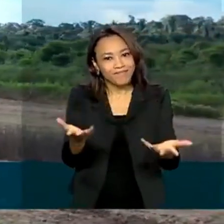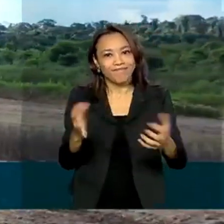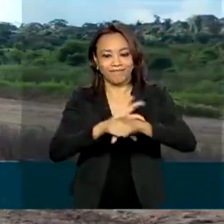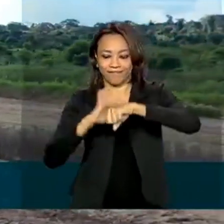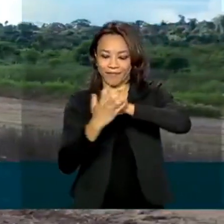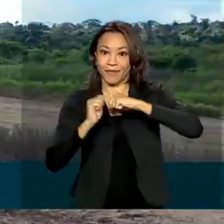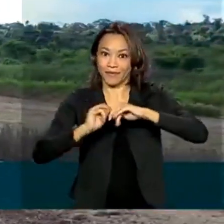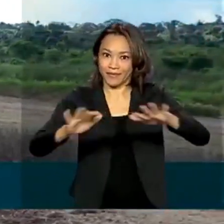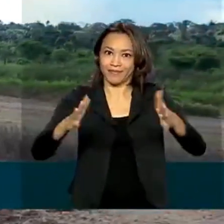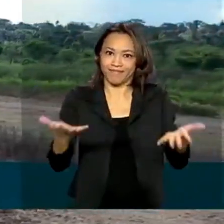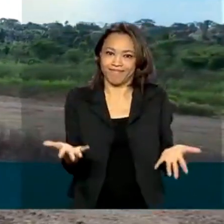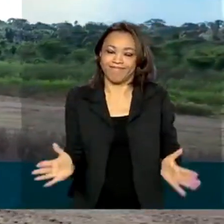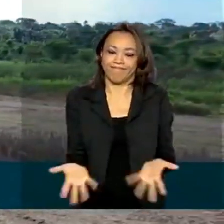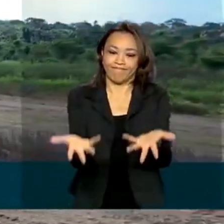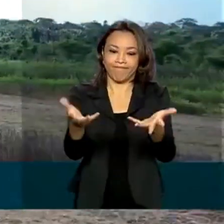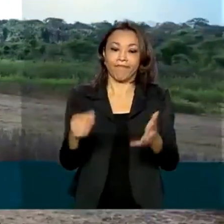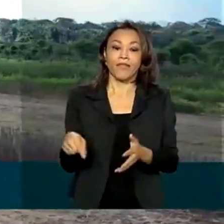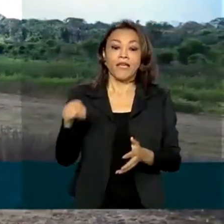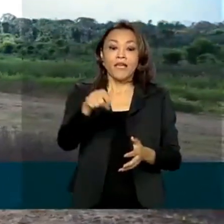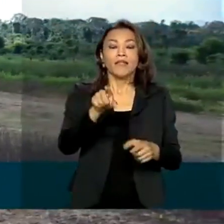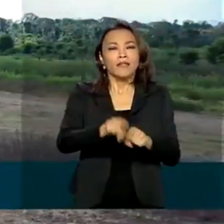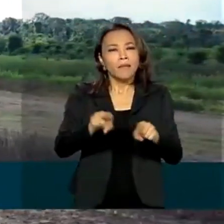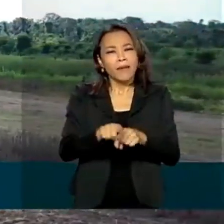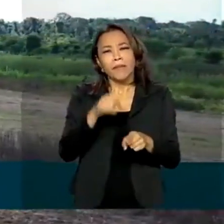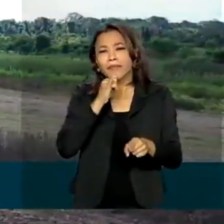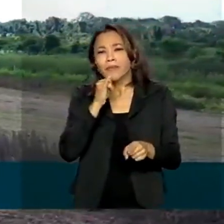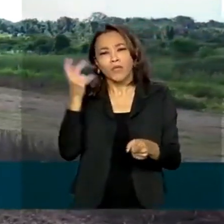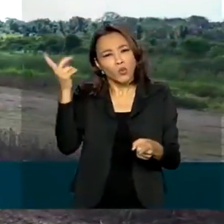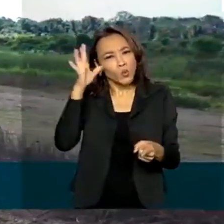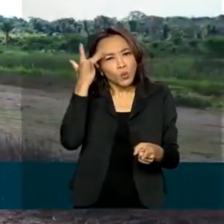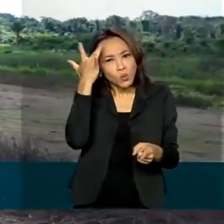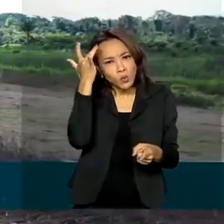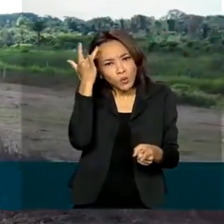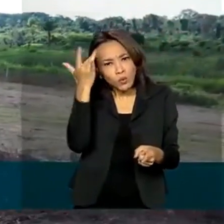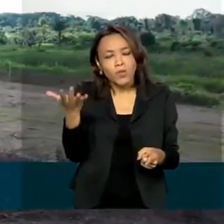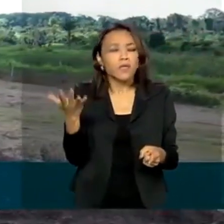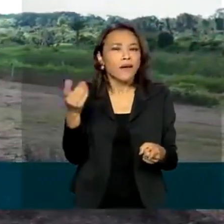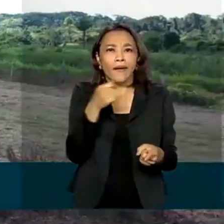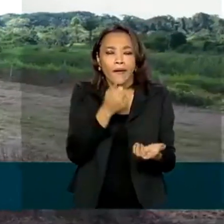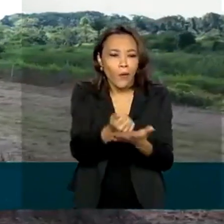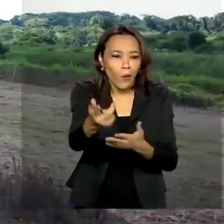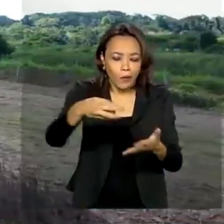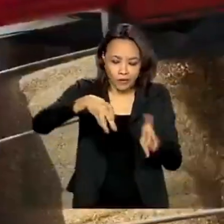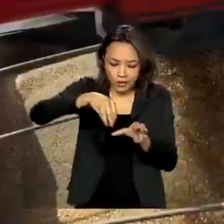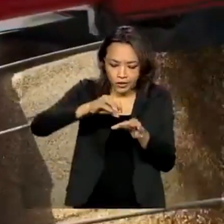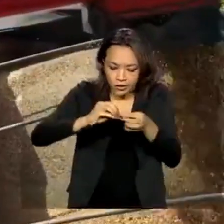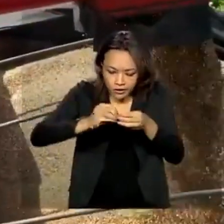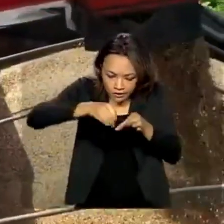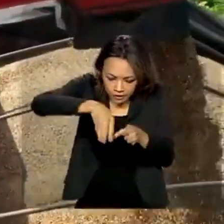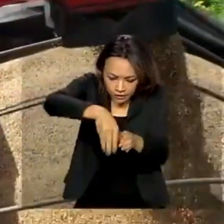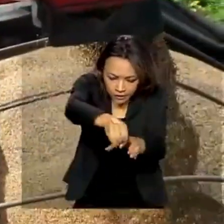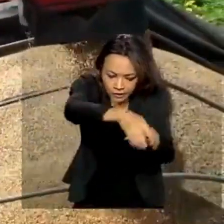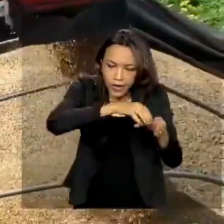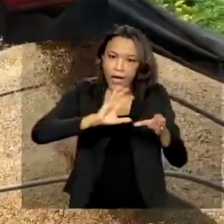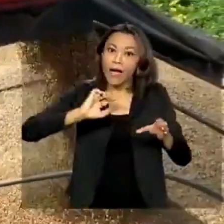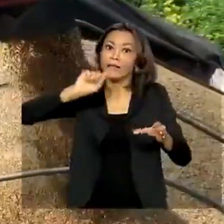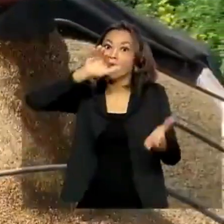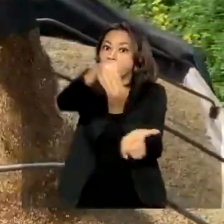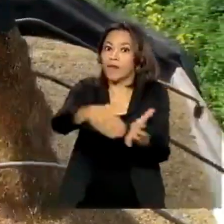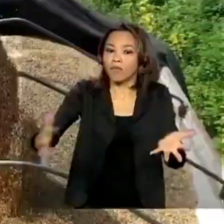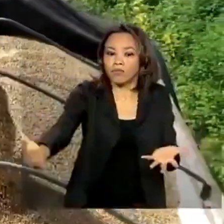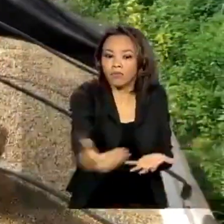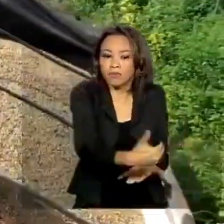custeio, que são aquelas despesas habituais com a compra de insumos do plantio até a colheita, foram concedidos